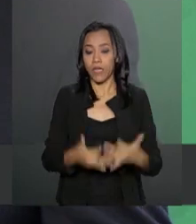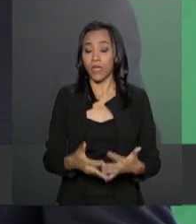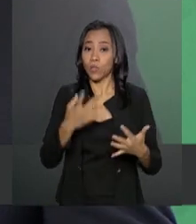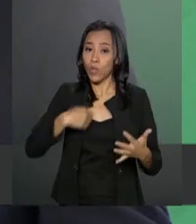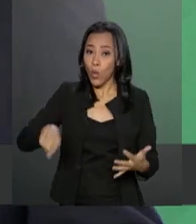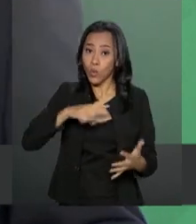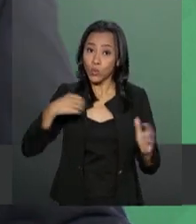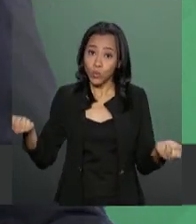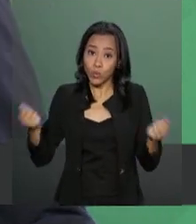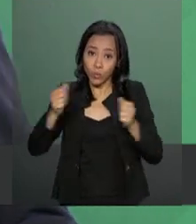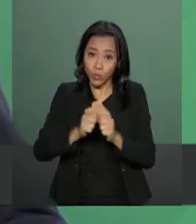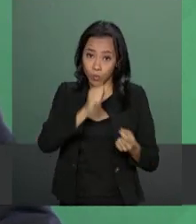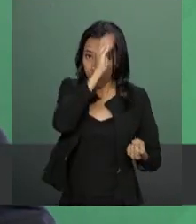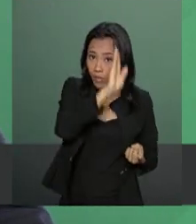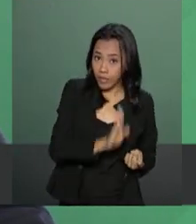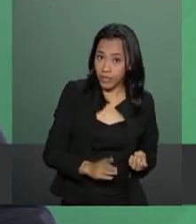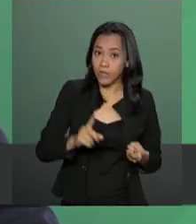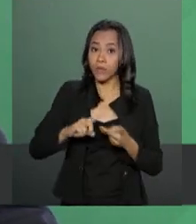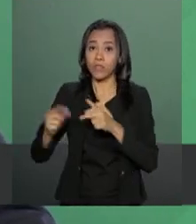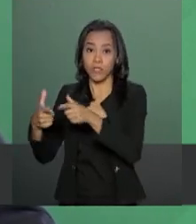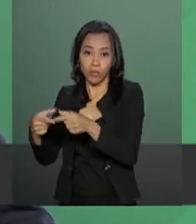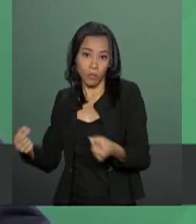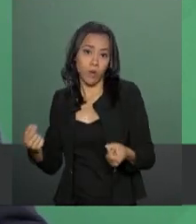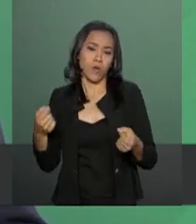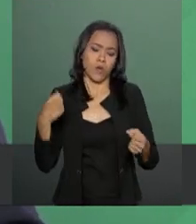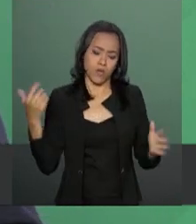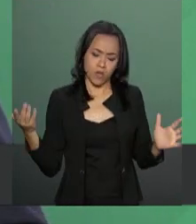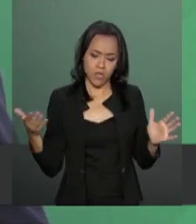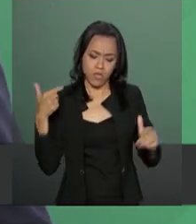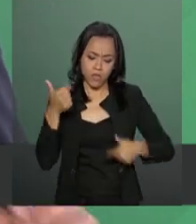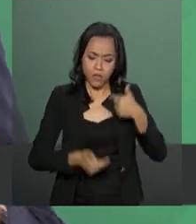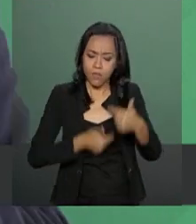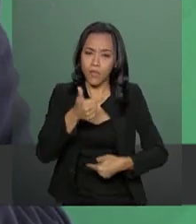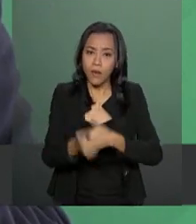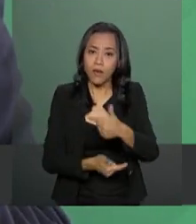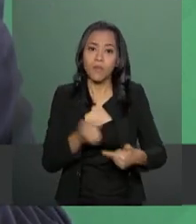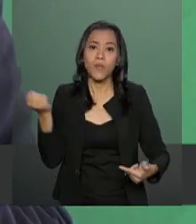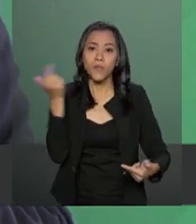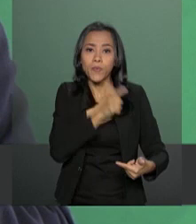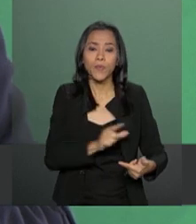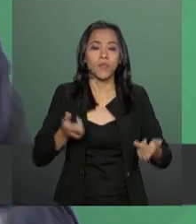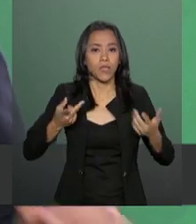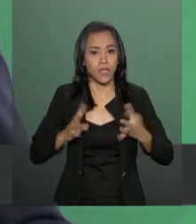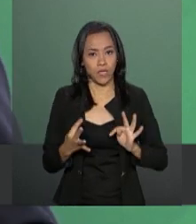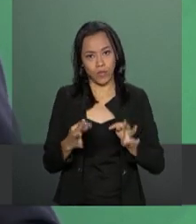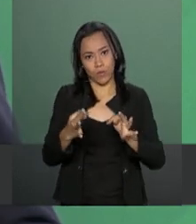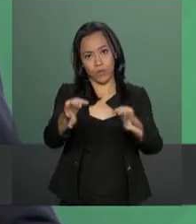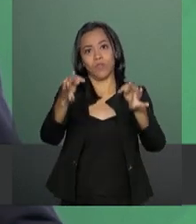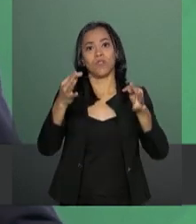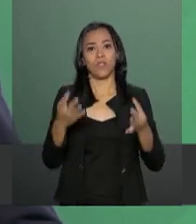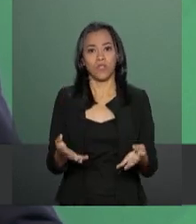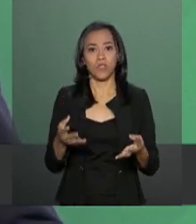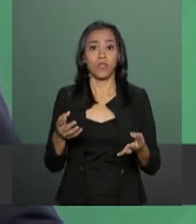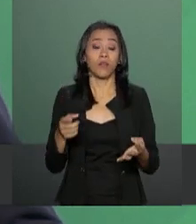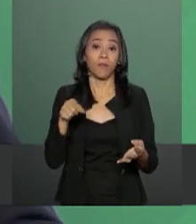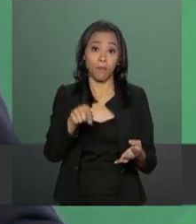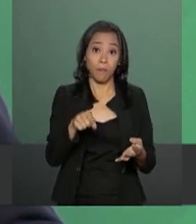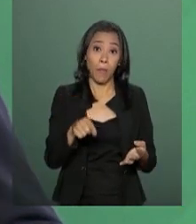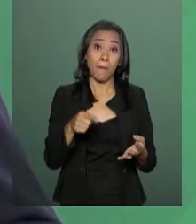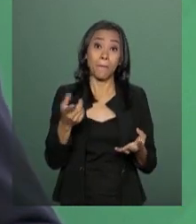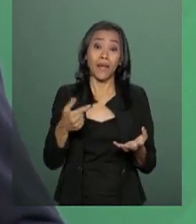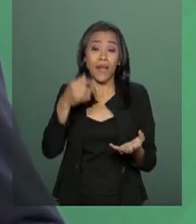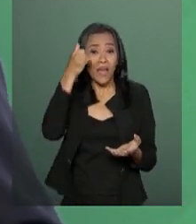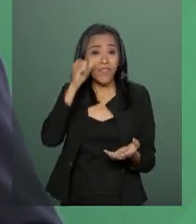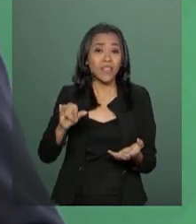apresentar tecnologia com os mais altos potenciais de compensação de reabsorção de dióxido de